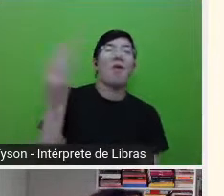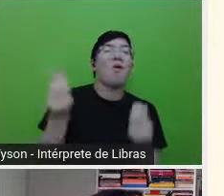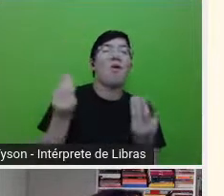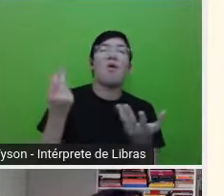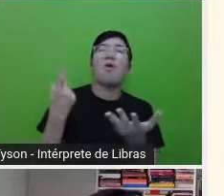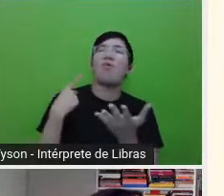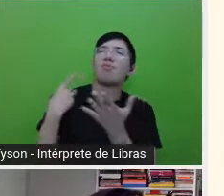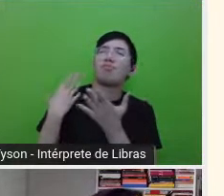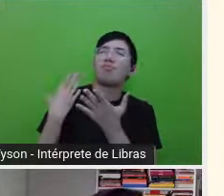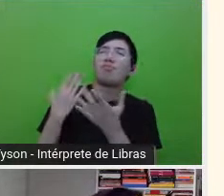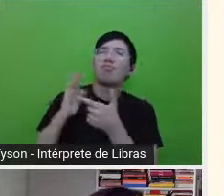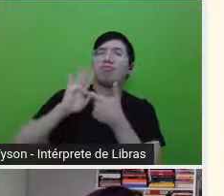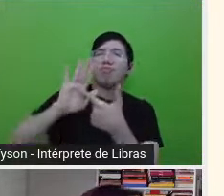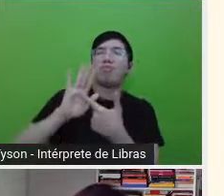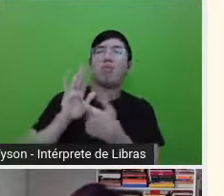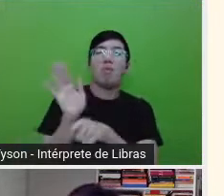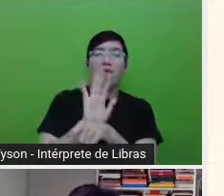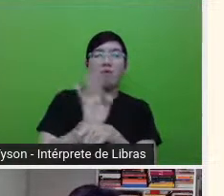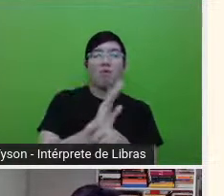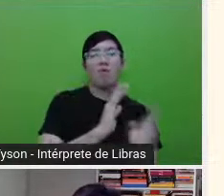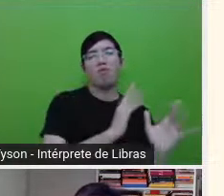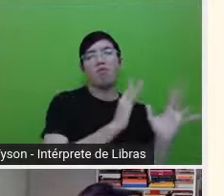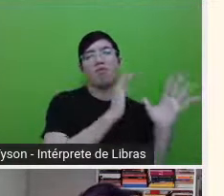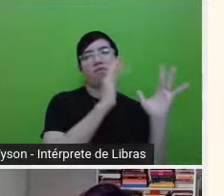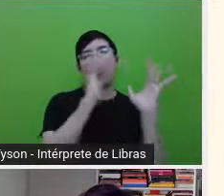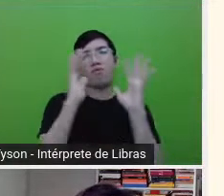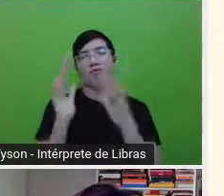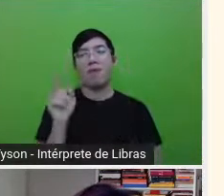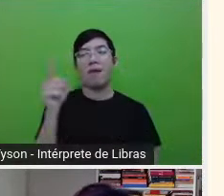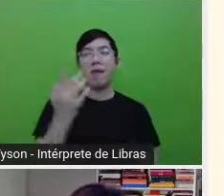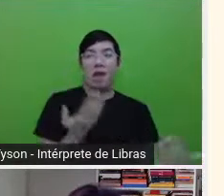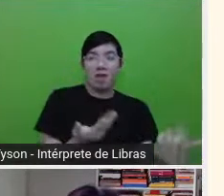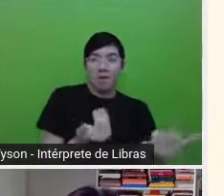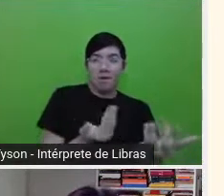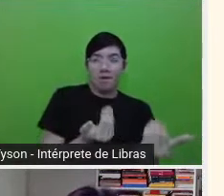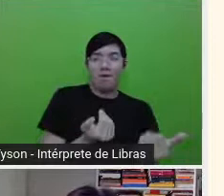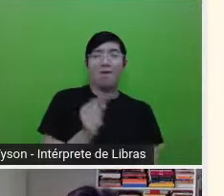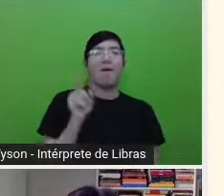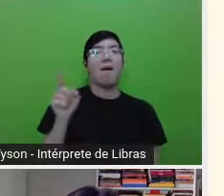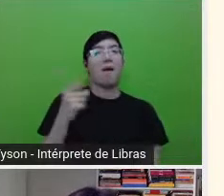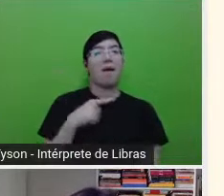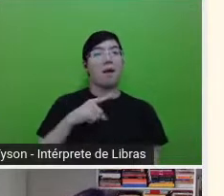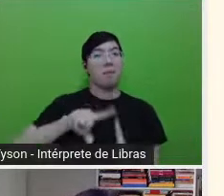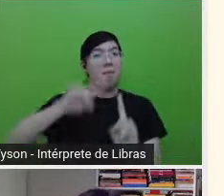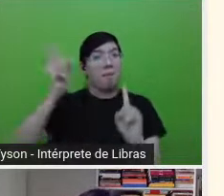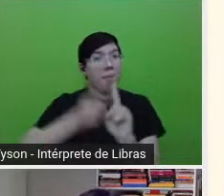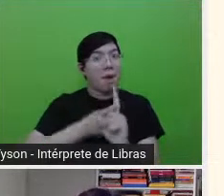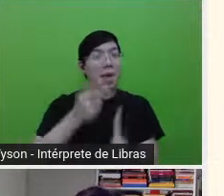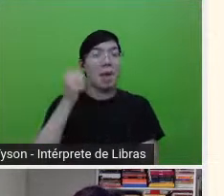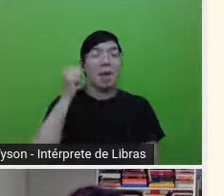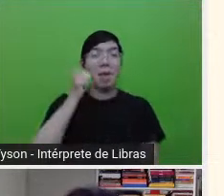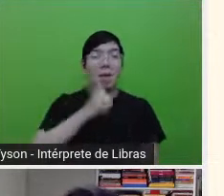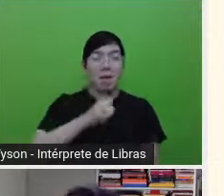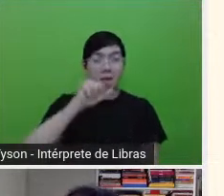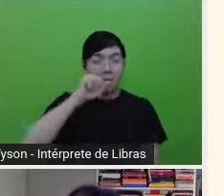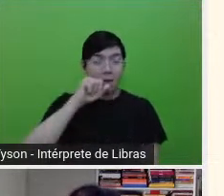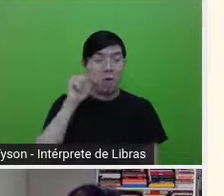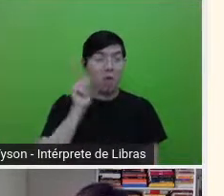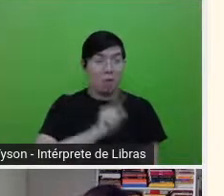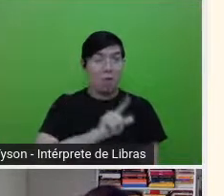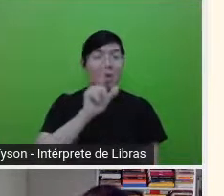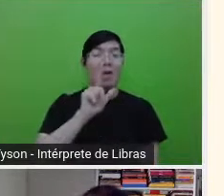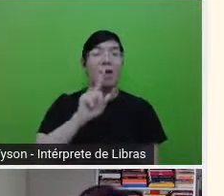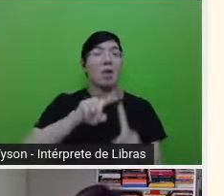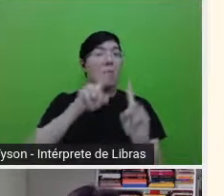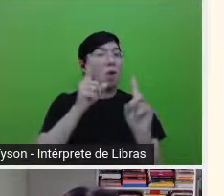rememora a juventude dela, ela foi mãe muito jovem, e isso é um problema para